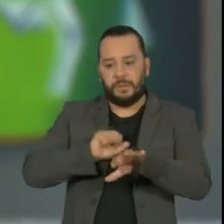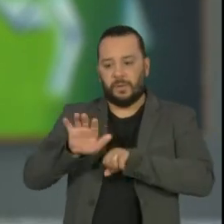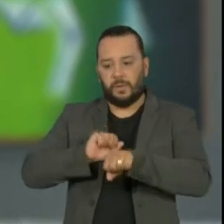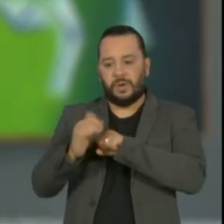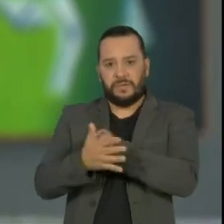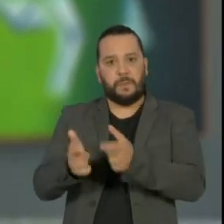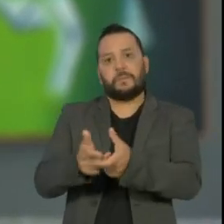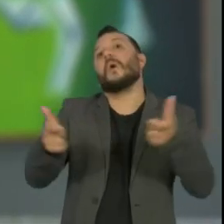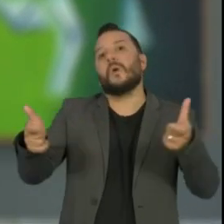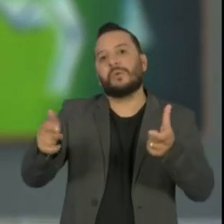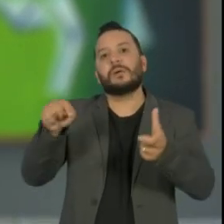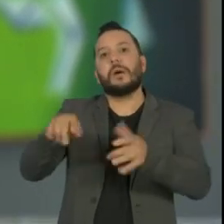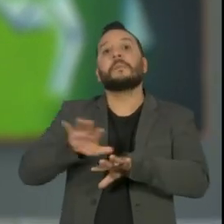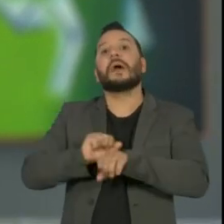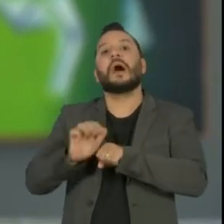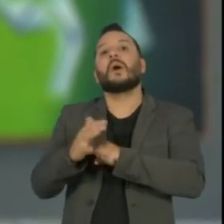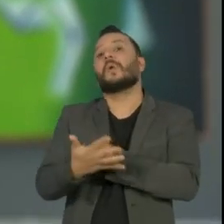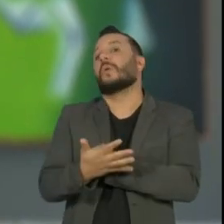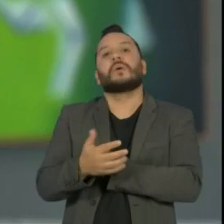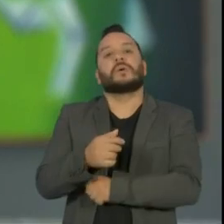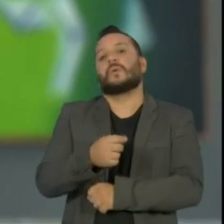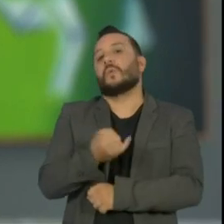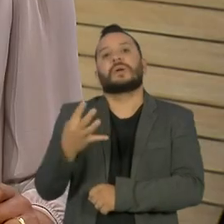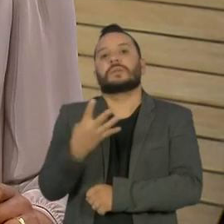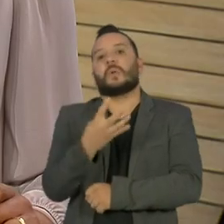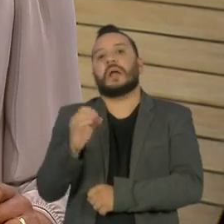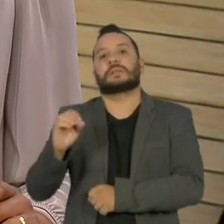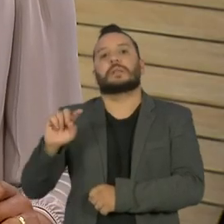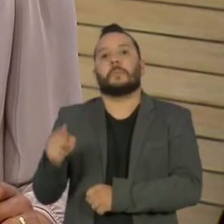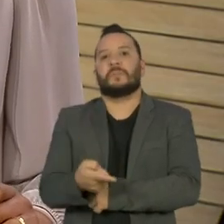pode chegar a 400 mil. 400 mil.